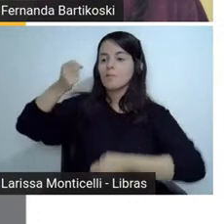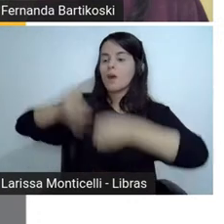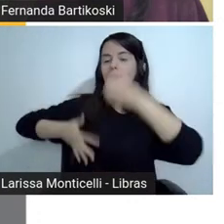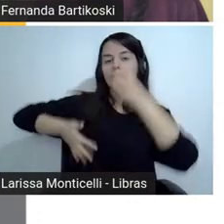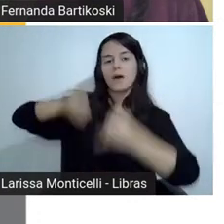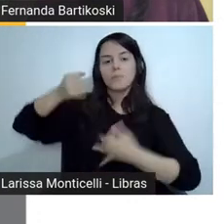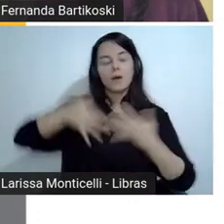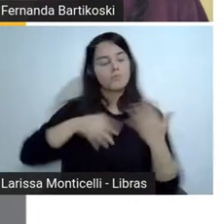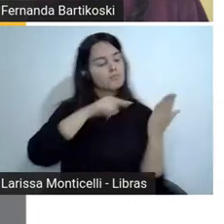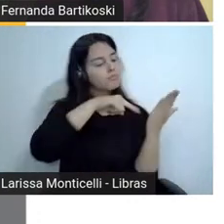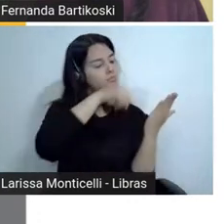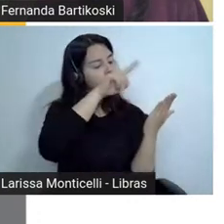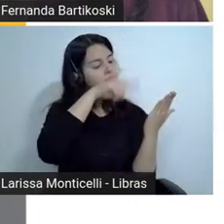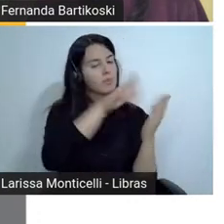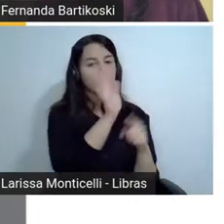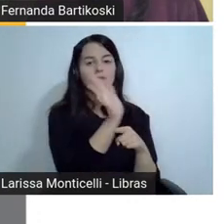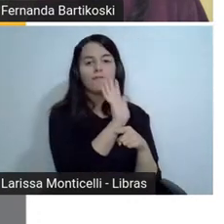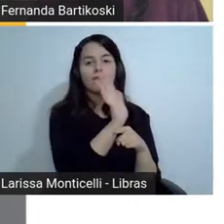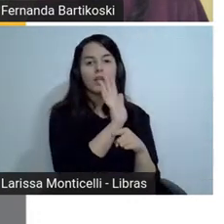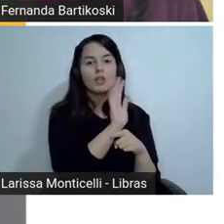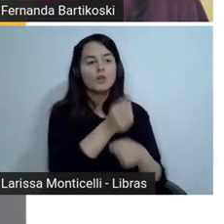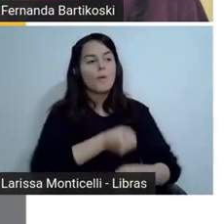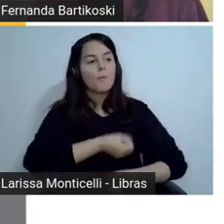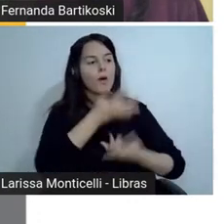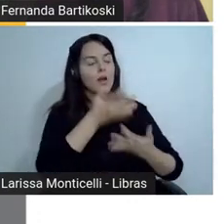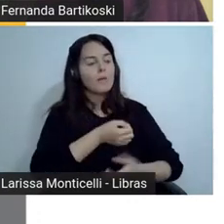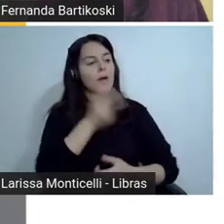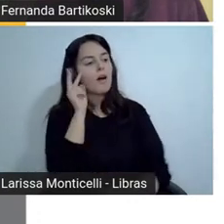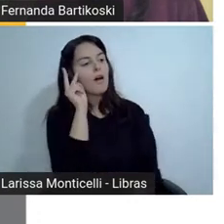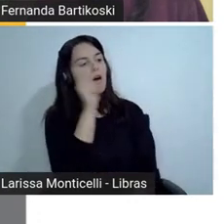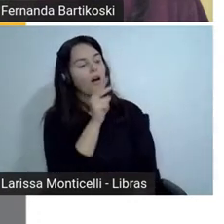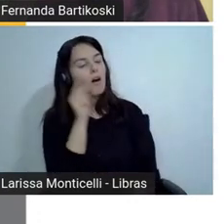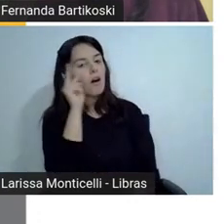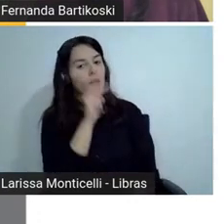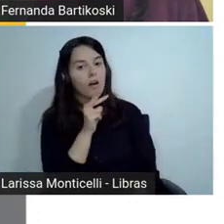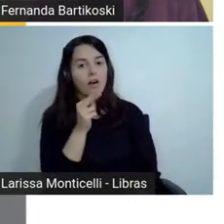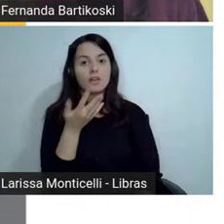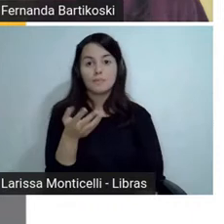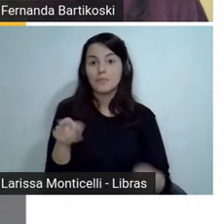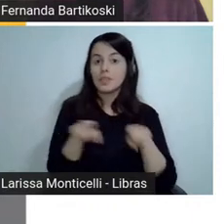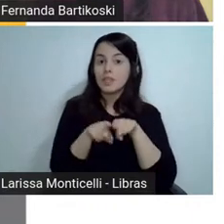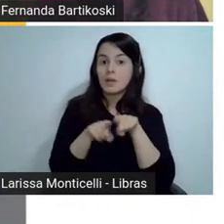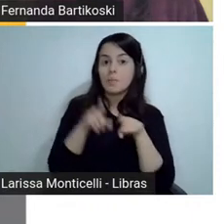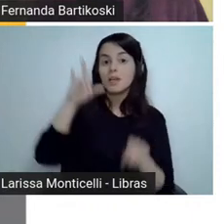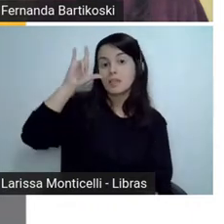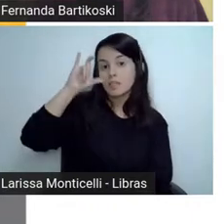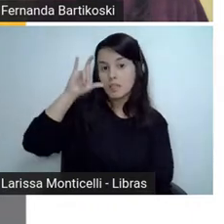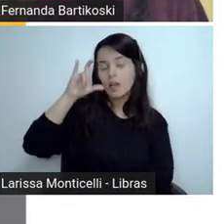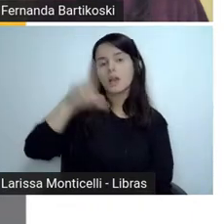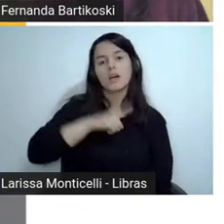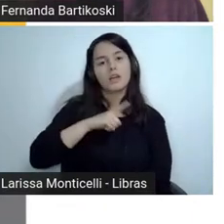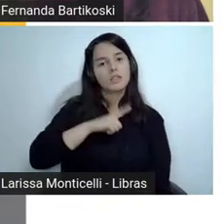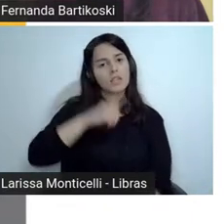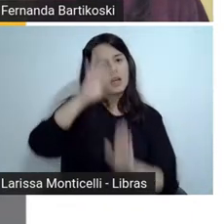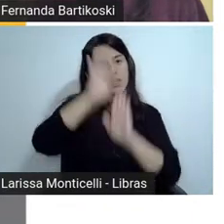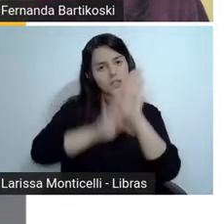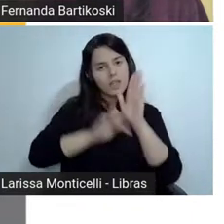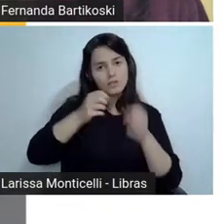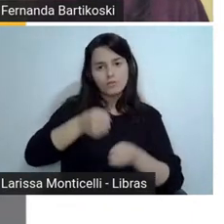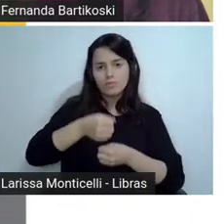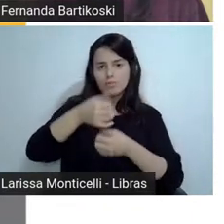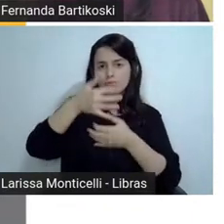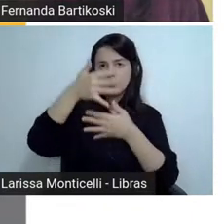instapoesia, né? No Instagram a gente vê muito isso batalhas de slã que tem texto